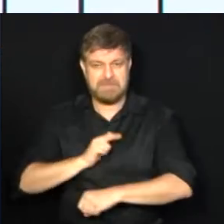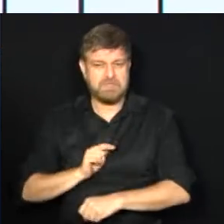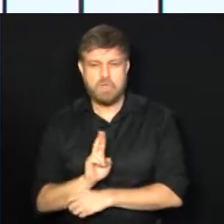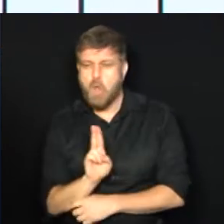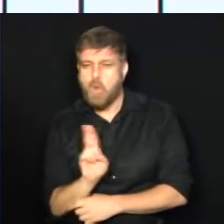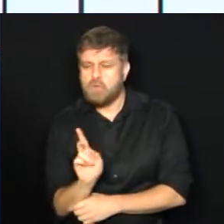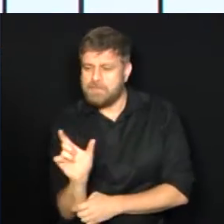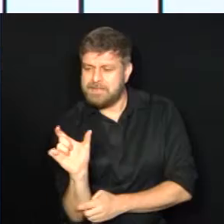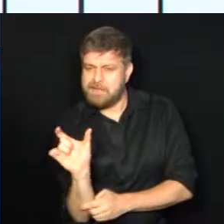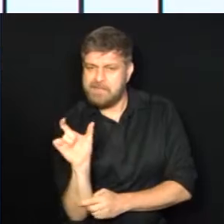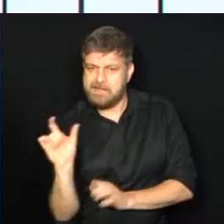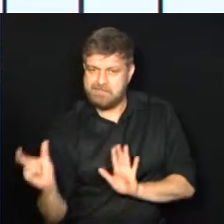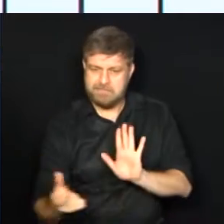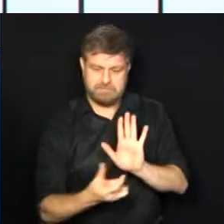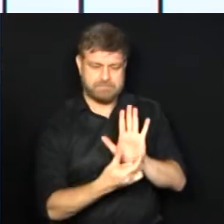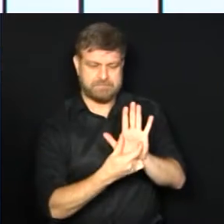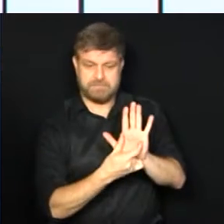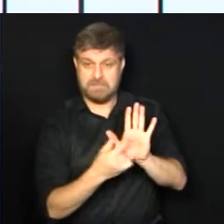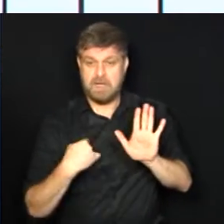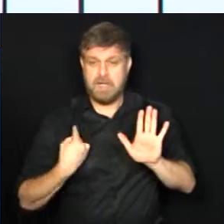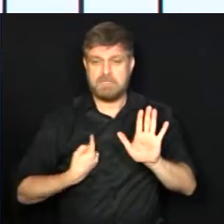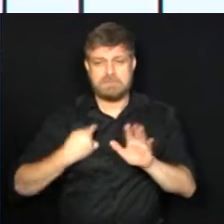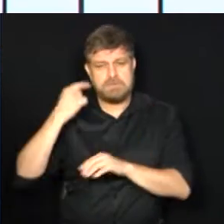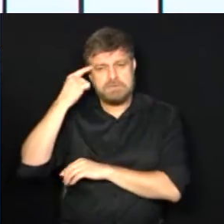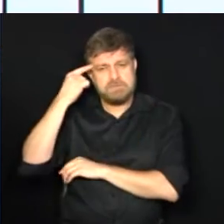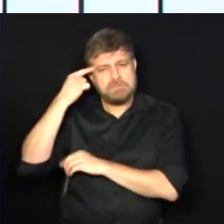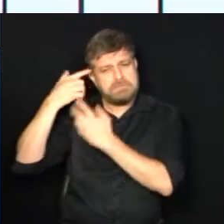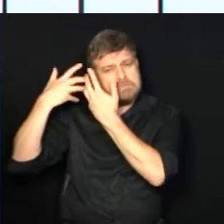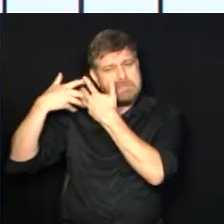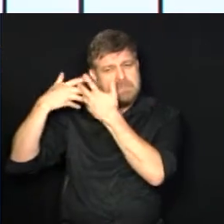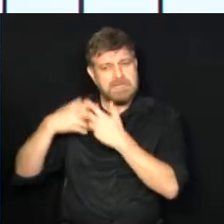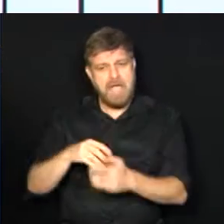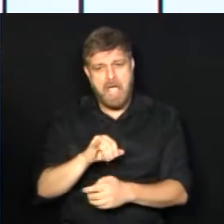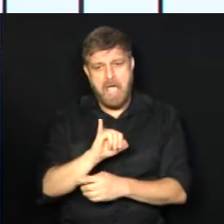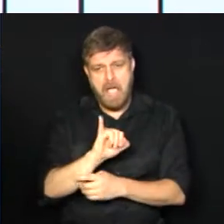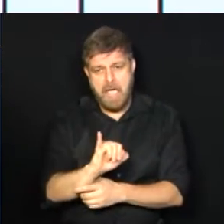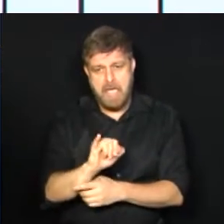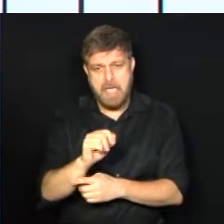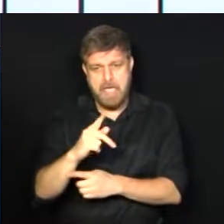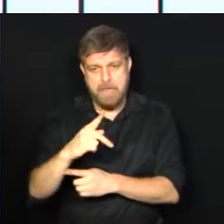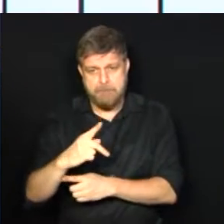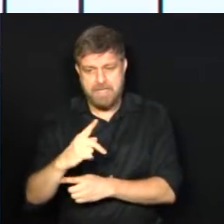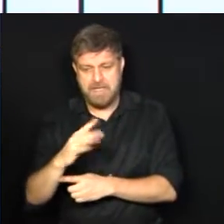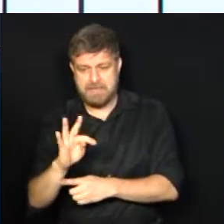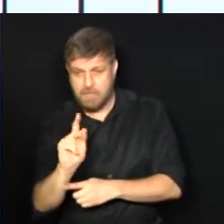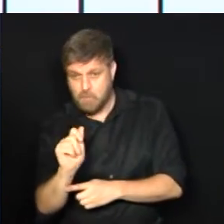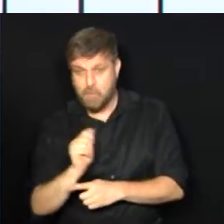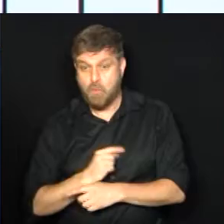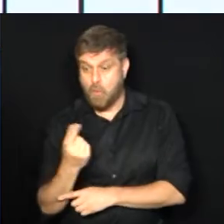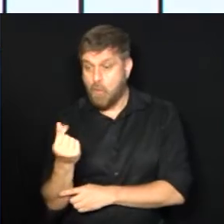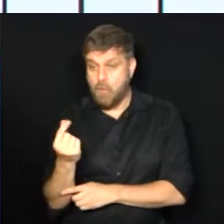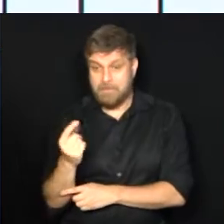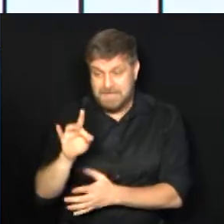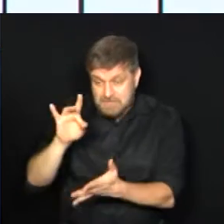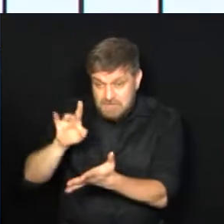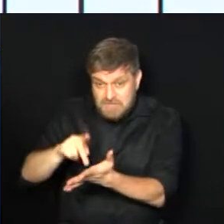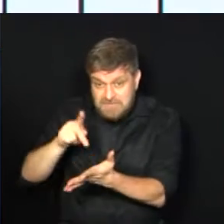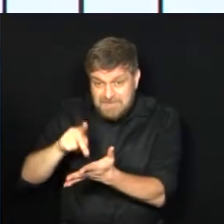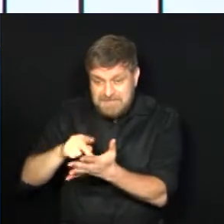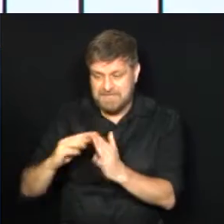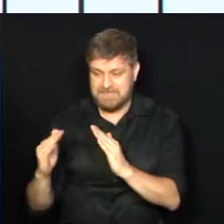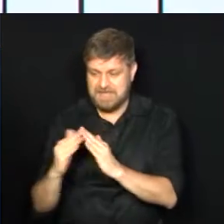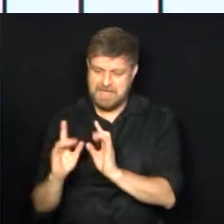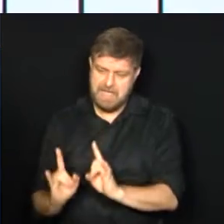denominação para que a gente possa pensar nessa questão do IPTU de acordo com o valor venal, lembrando